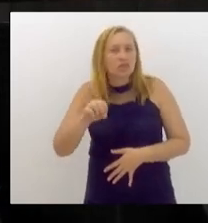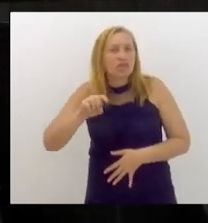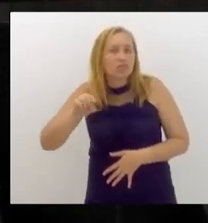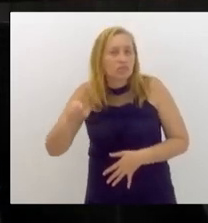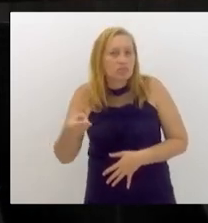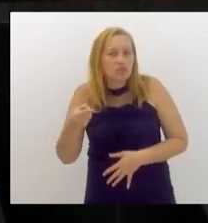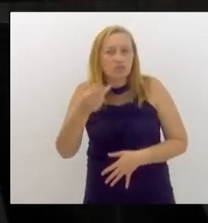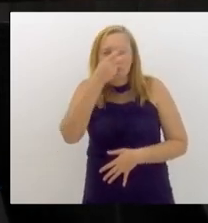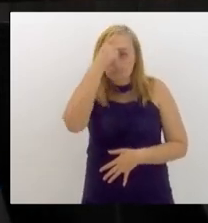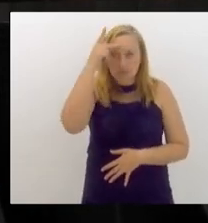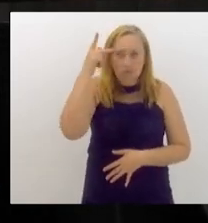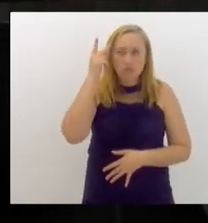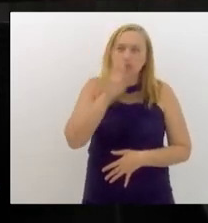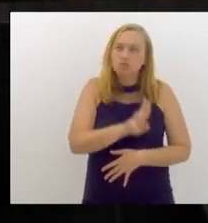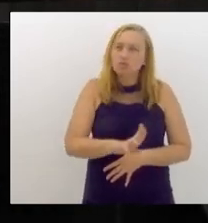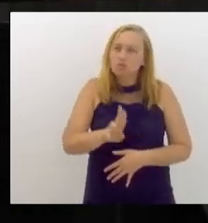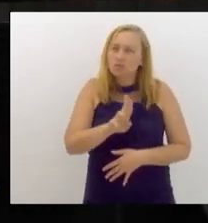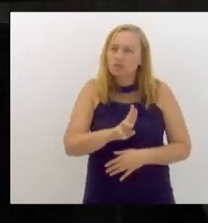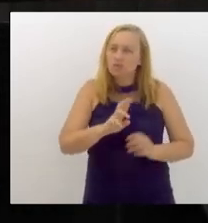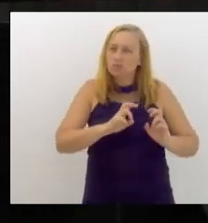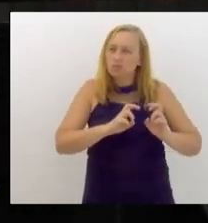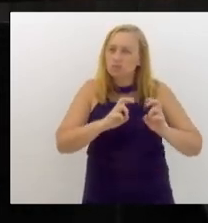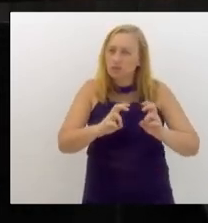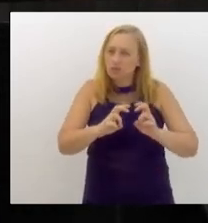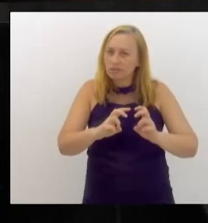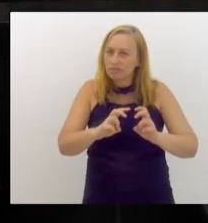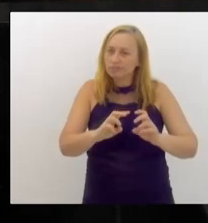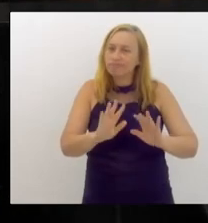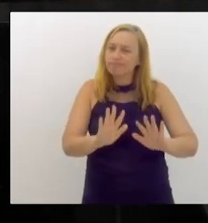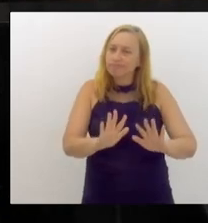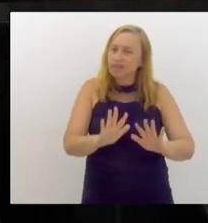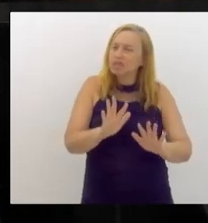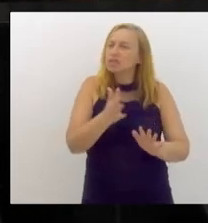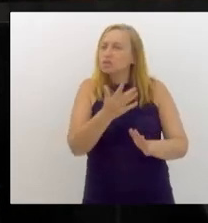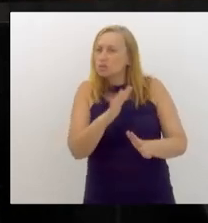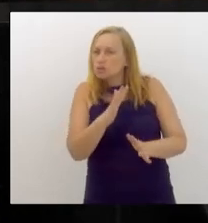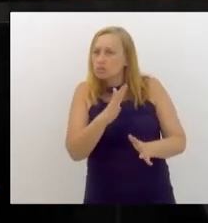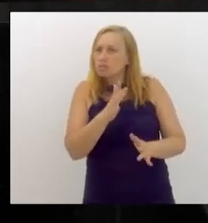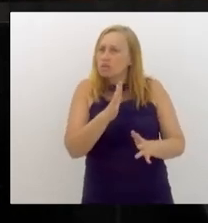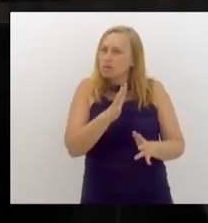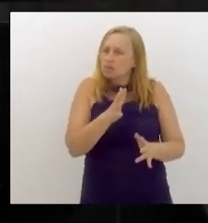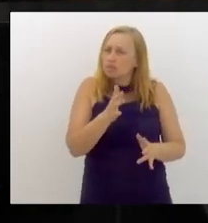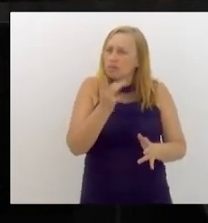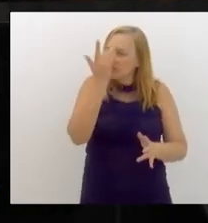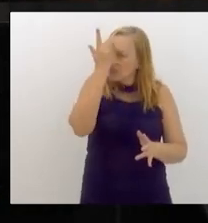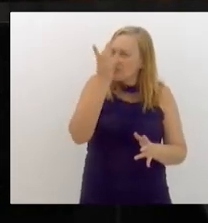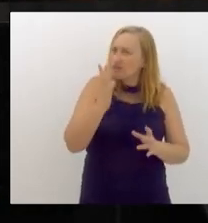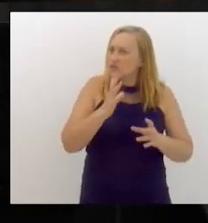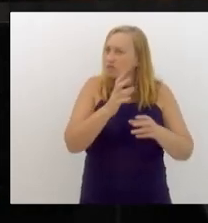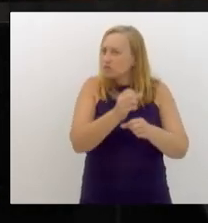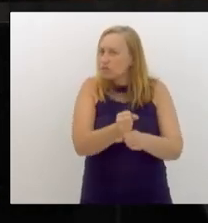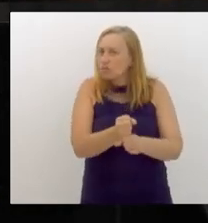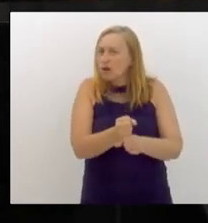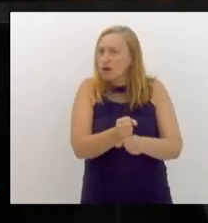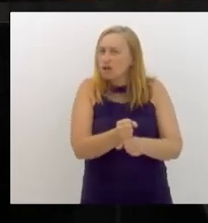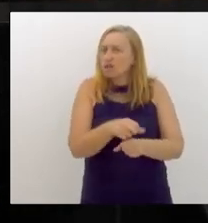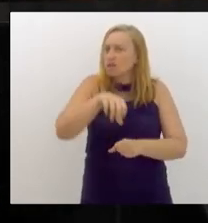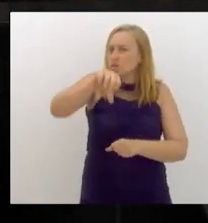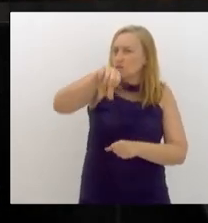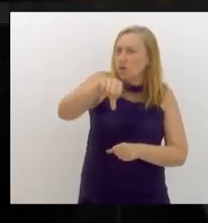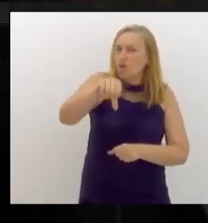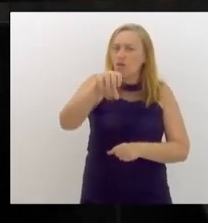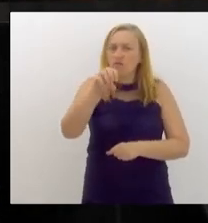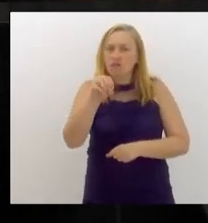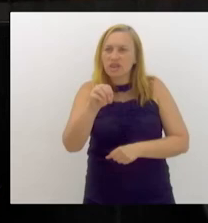passageiros dia. Isso dá mais ou menos, para facilitar a conta, 90